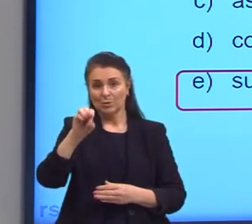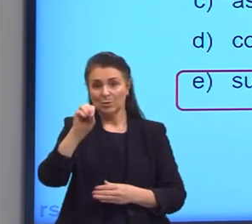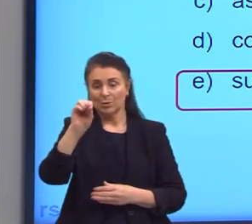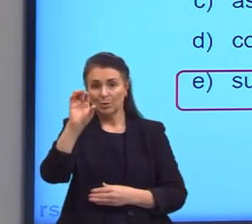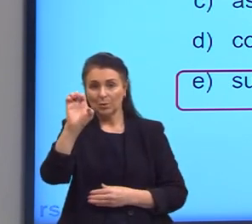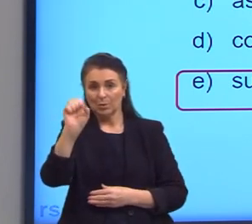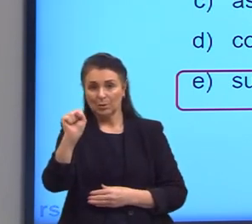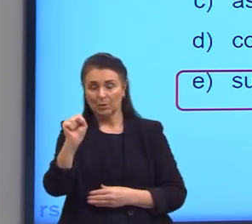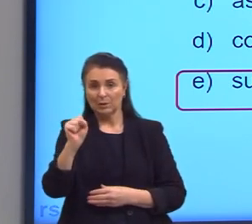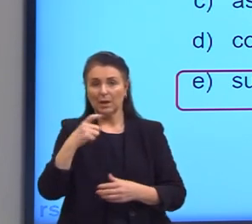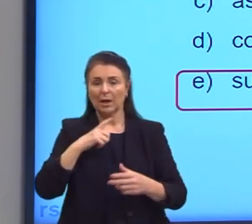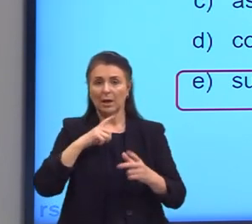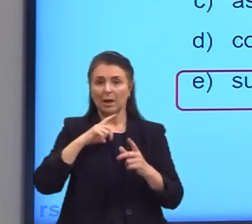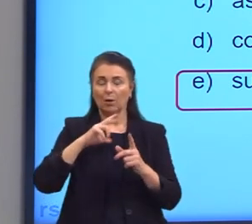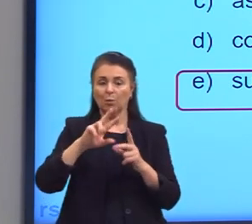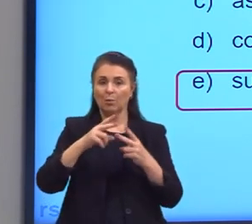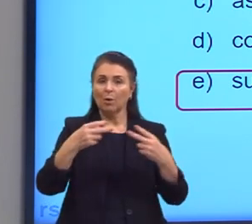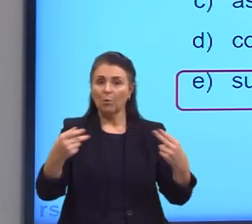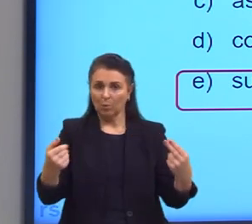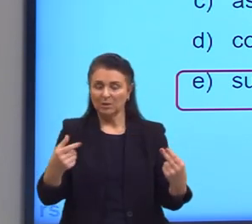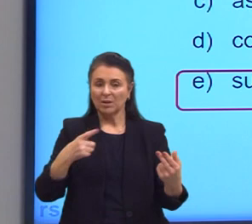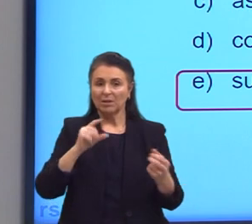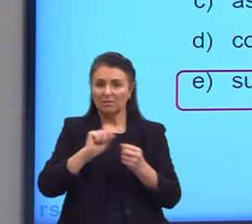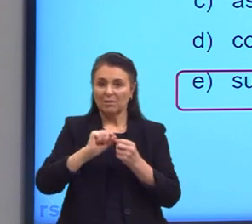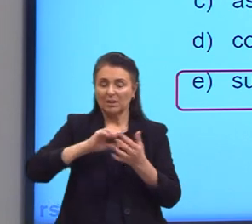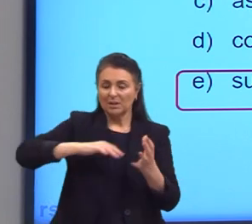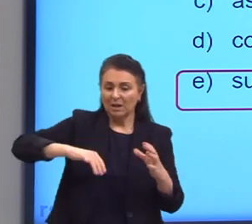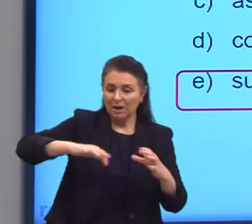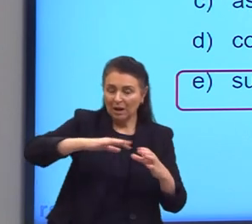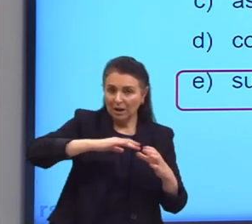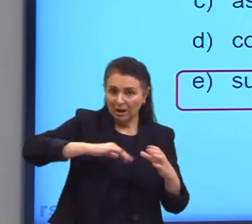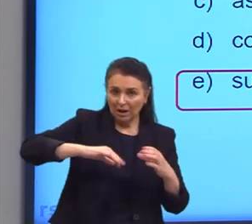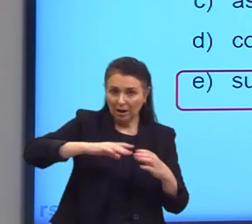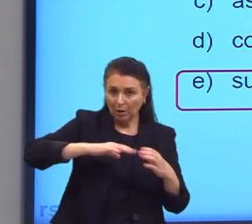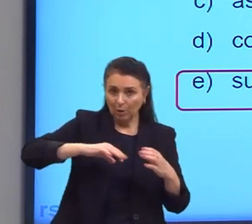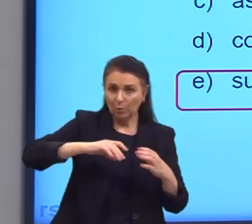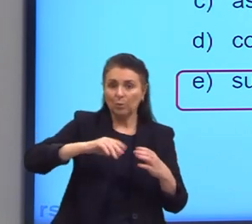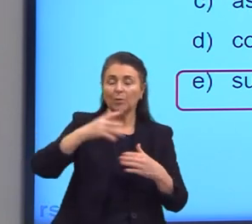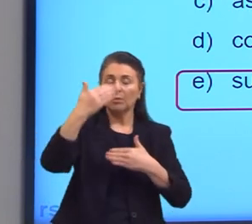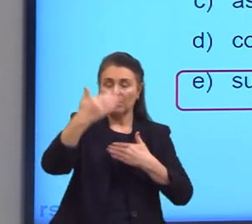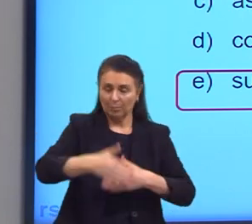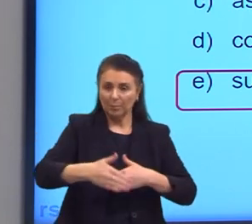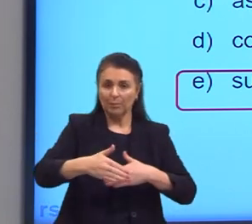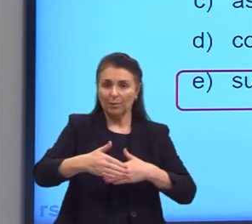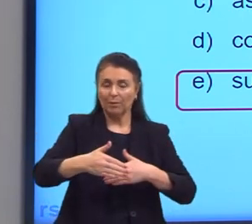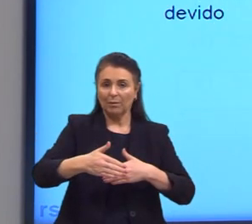fisicoquímica que cai bastante cálculo, bastante conceito na prova do Enem.